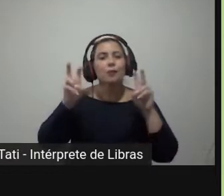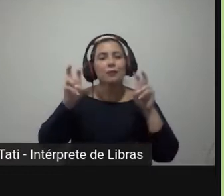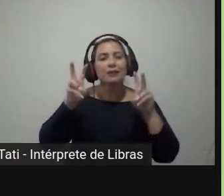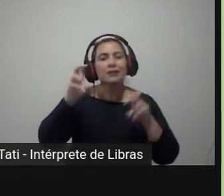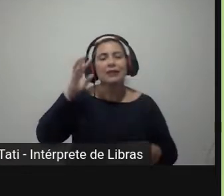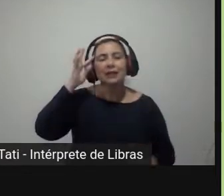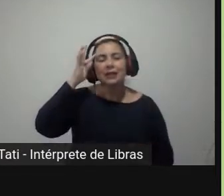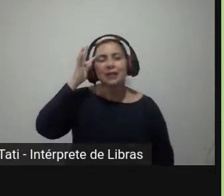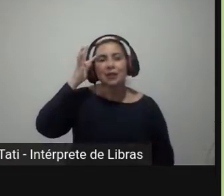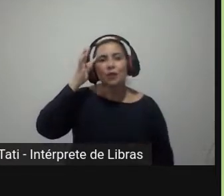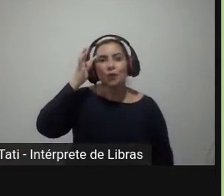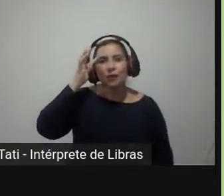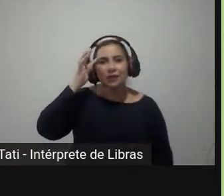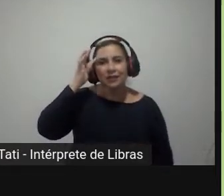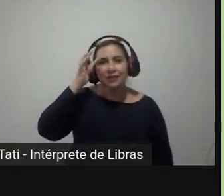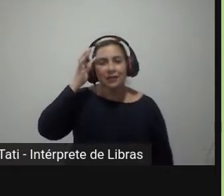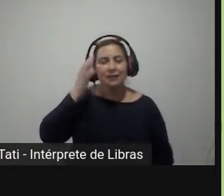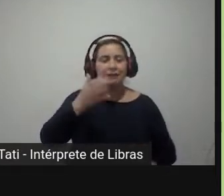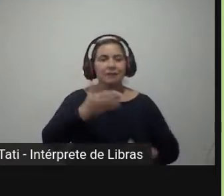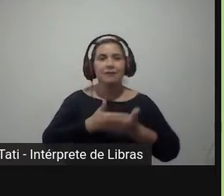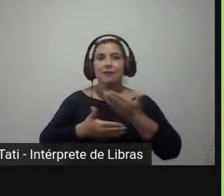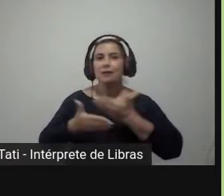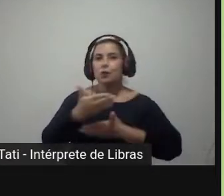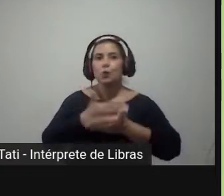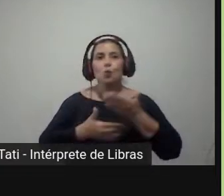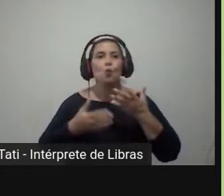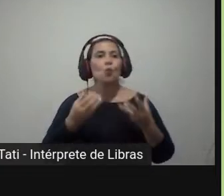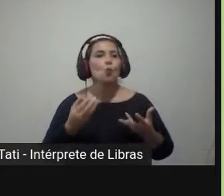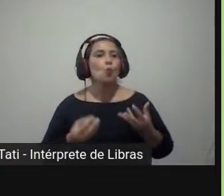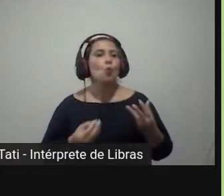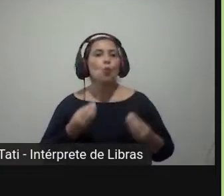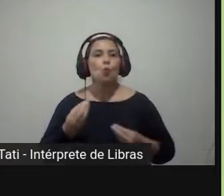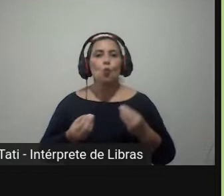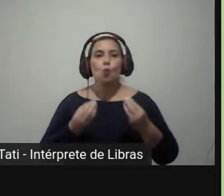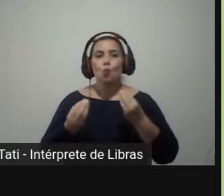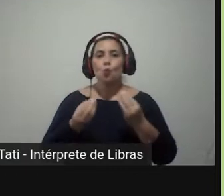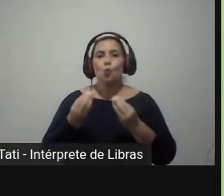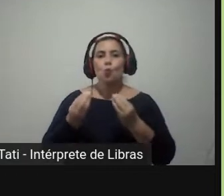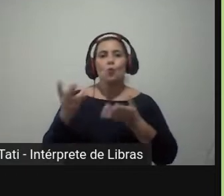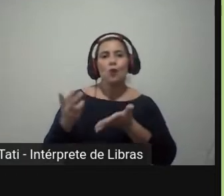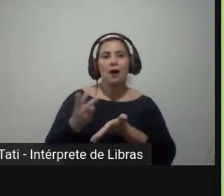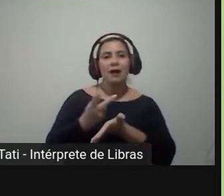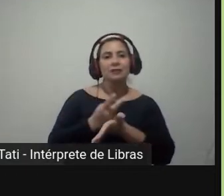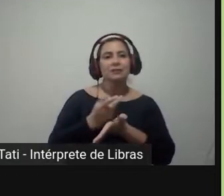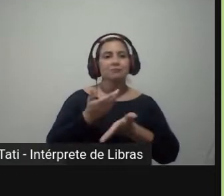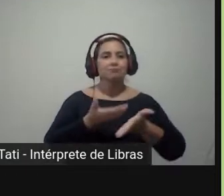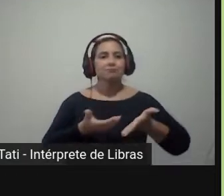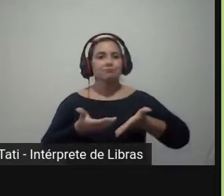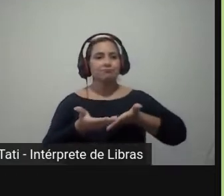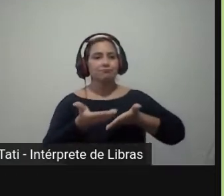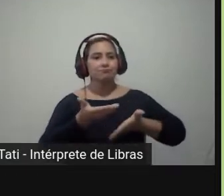relacionadas a como acontecer essa dinâmica entre